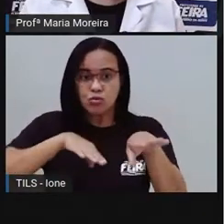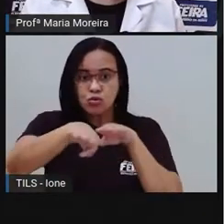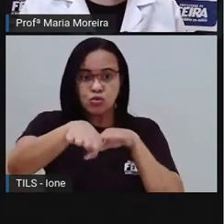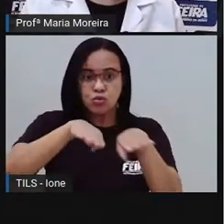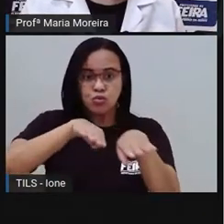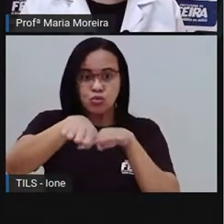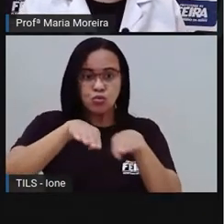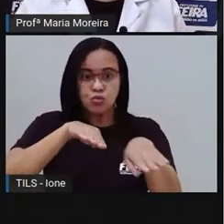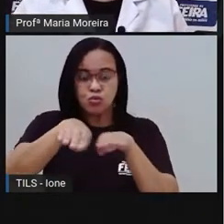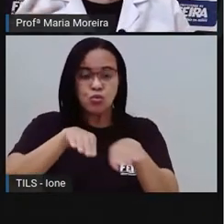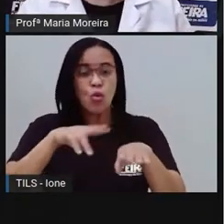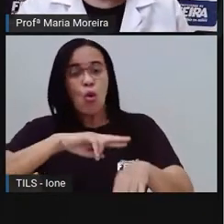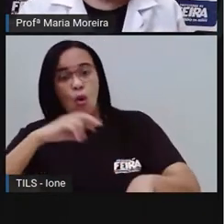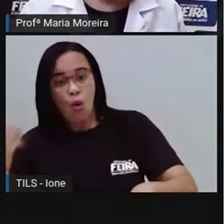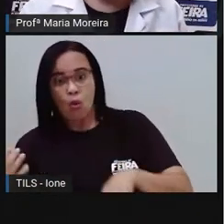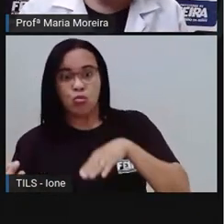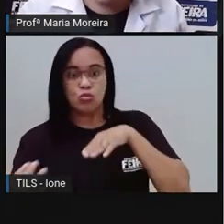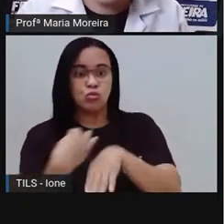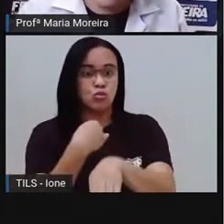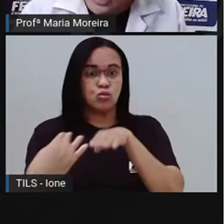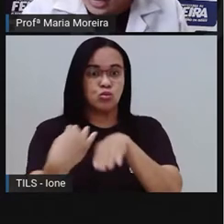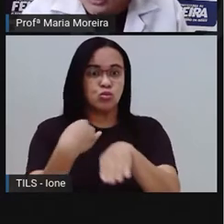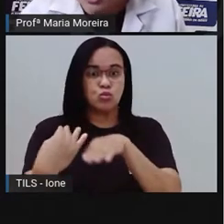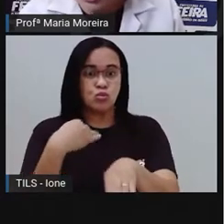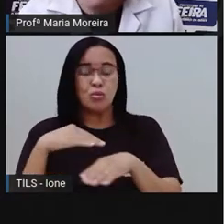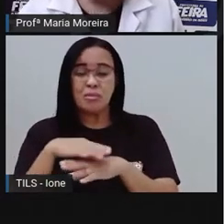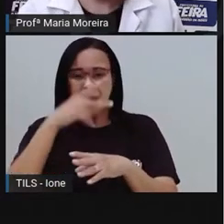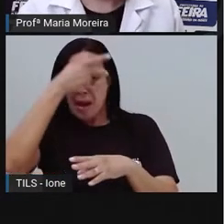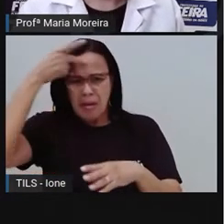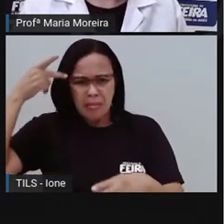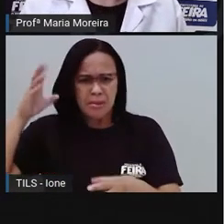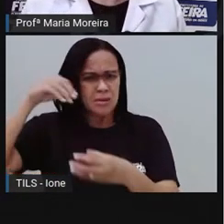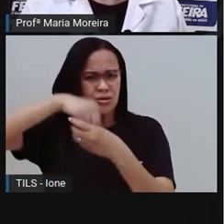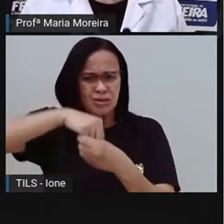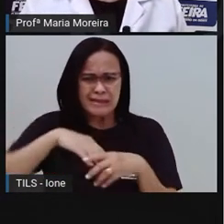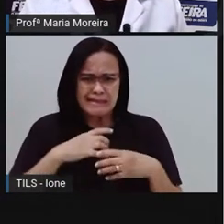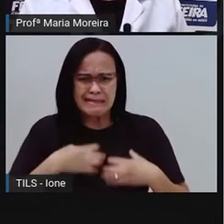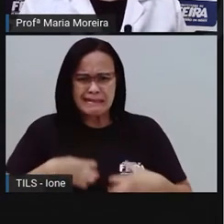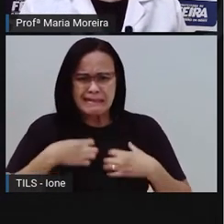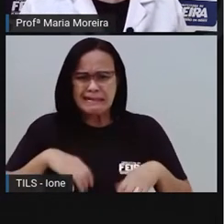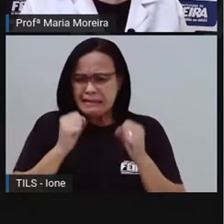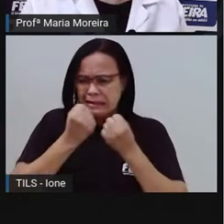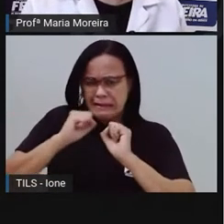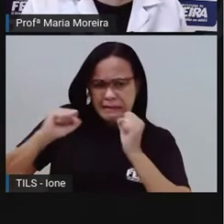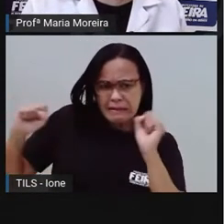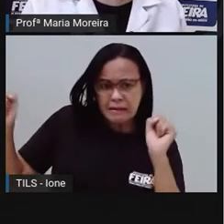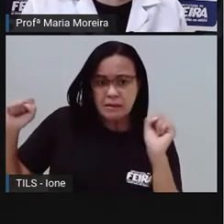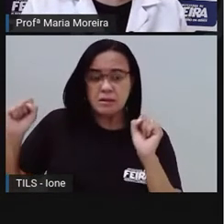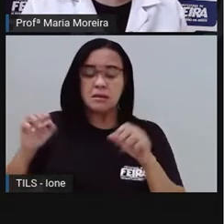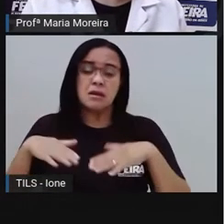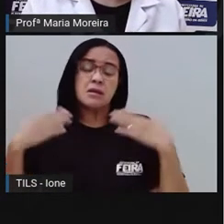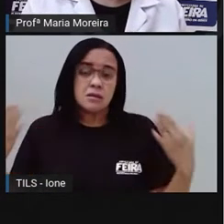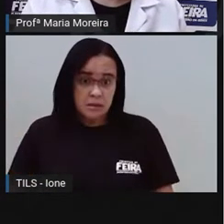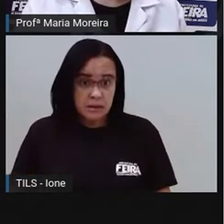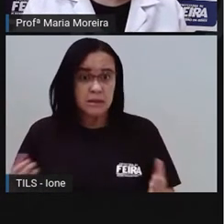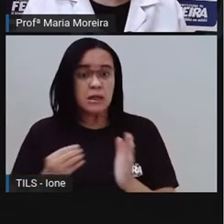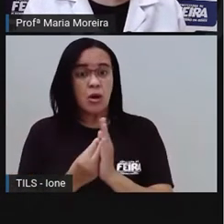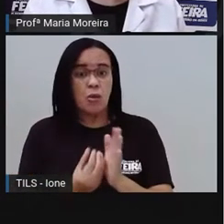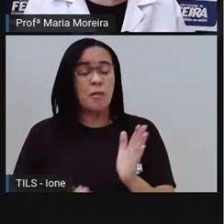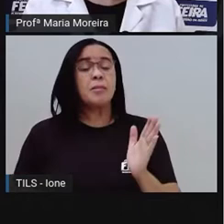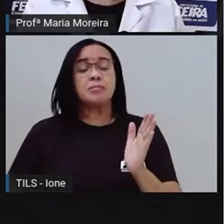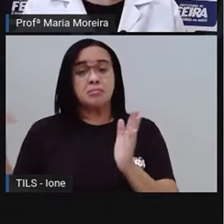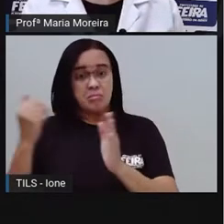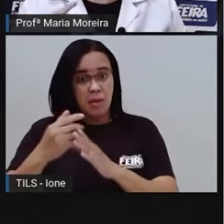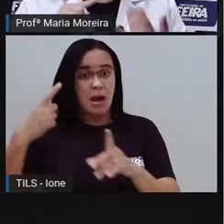barulho. E aí a gente começa a ficar o quê? Estressado, né? Bom, para não somar mais ruído ao